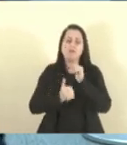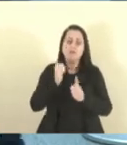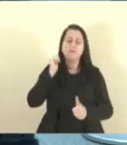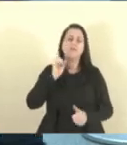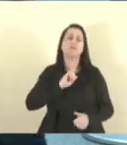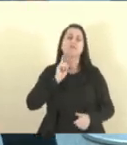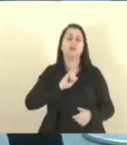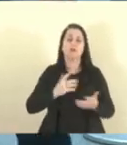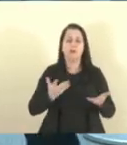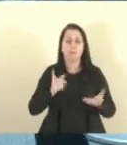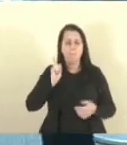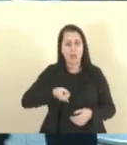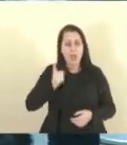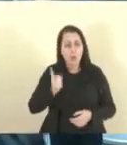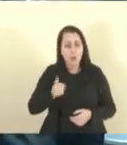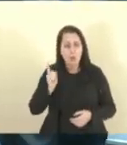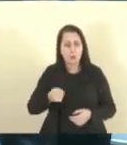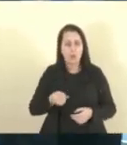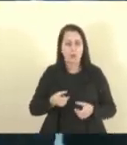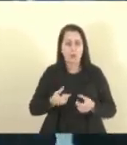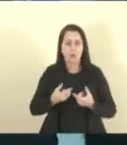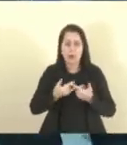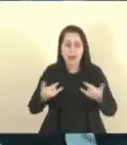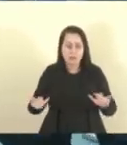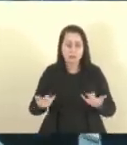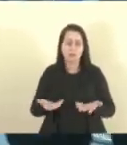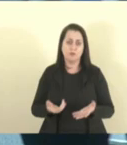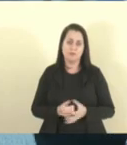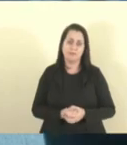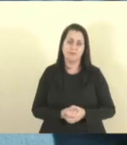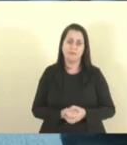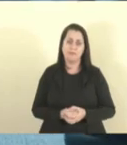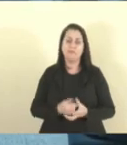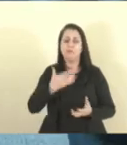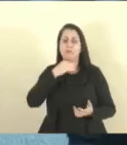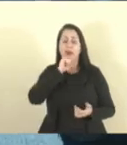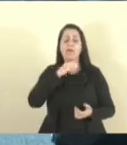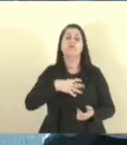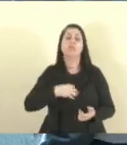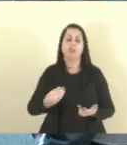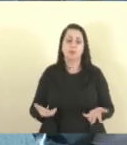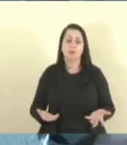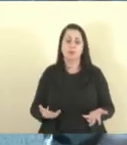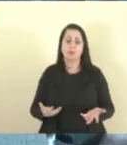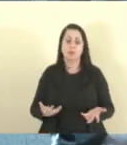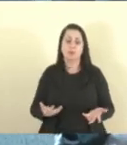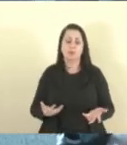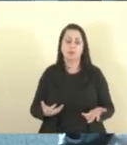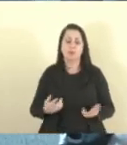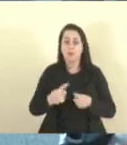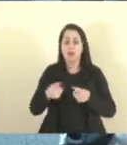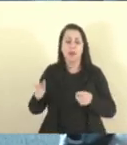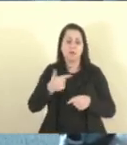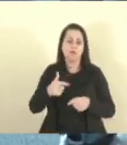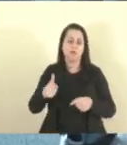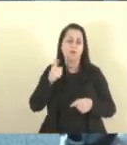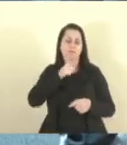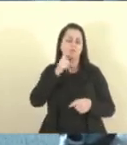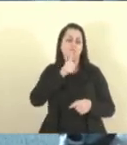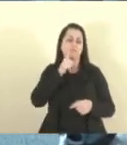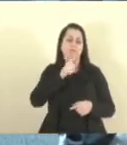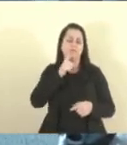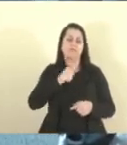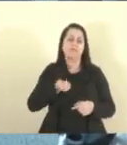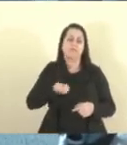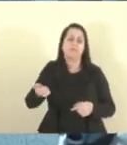ele vai ter que pagar mil reais. Um pai e um filho, se ele não se incluir nos benefícios. Porque o ingresso vai